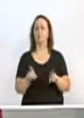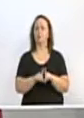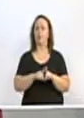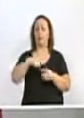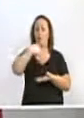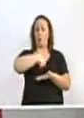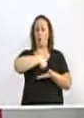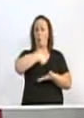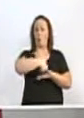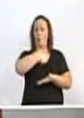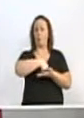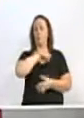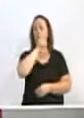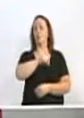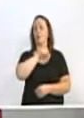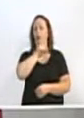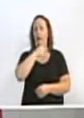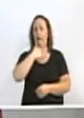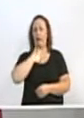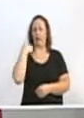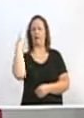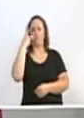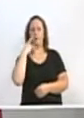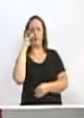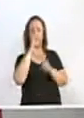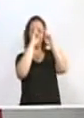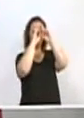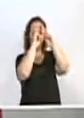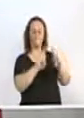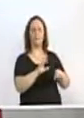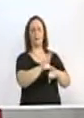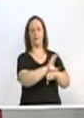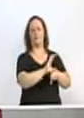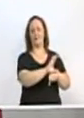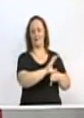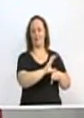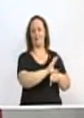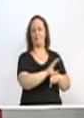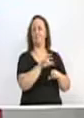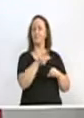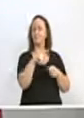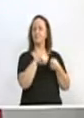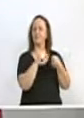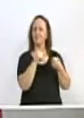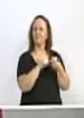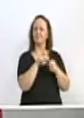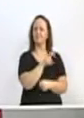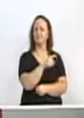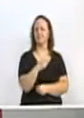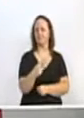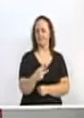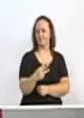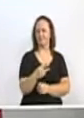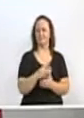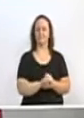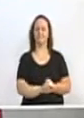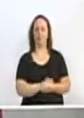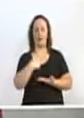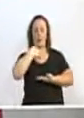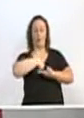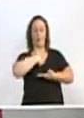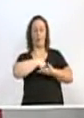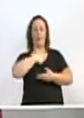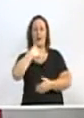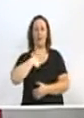a respeitar este dispositivo constitucional como outros. Artigo 53, e nos obriga a trazer para a tribuna desta casa